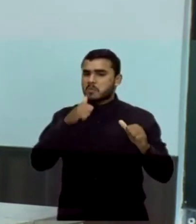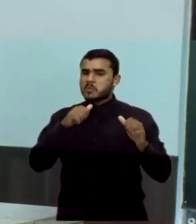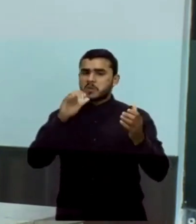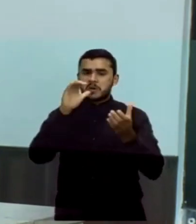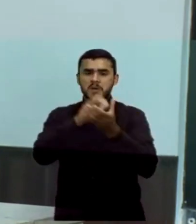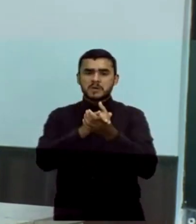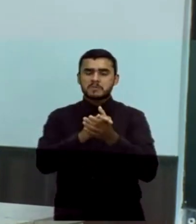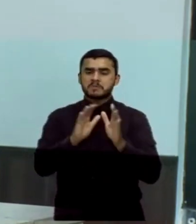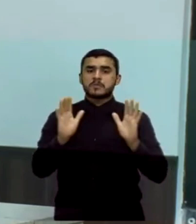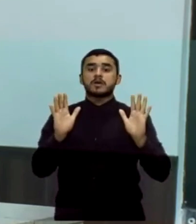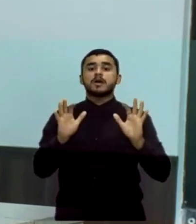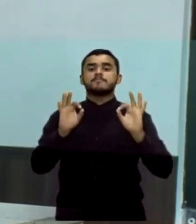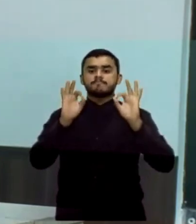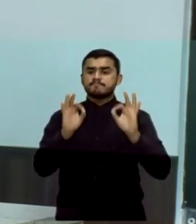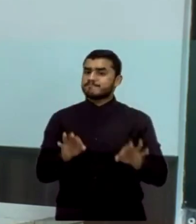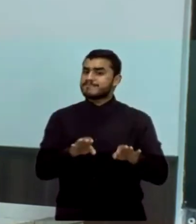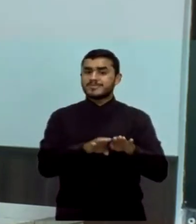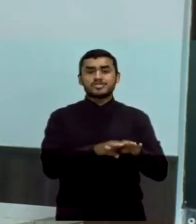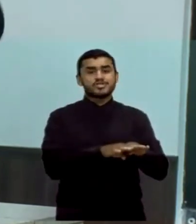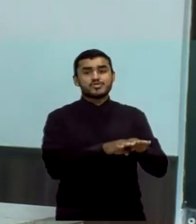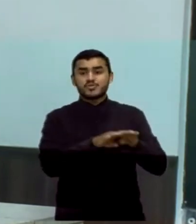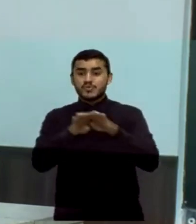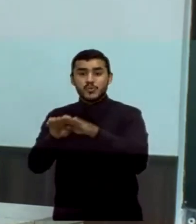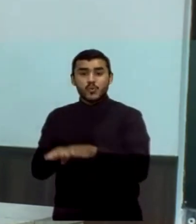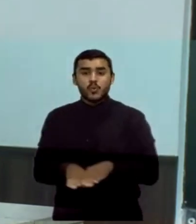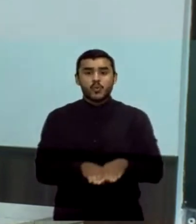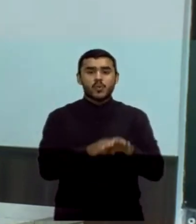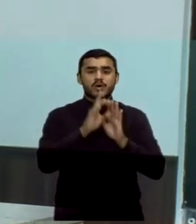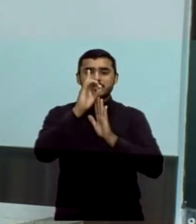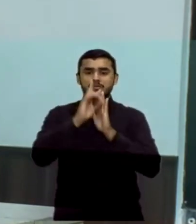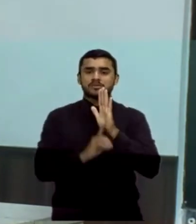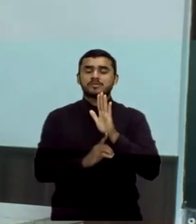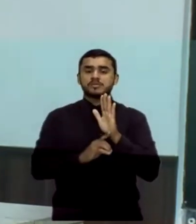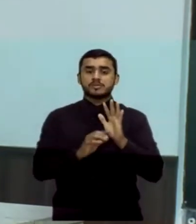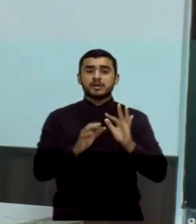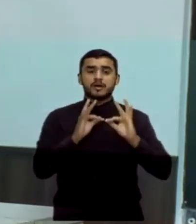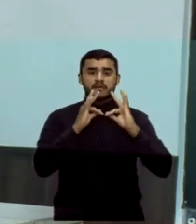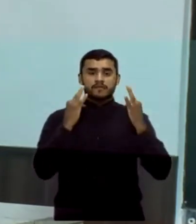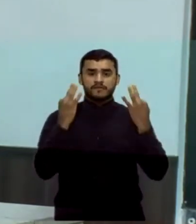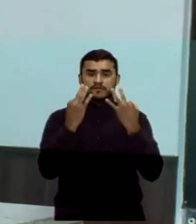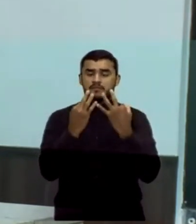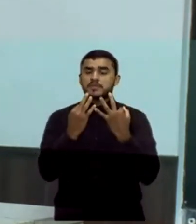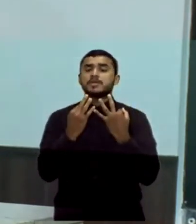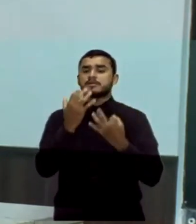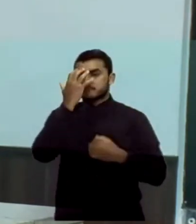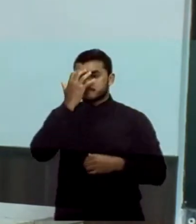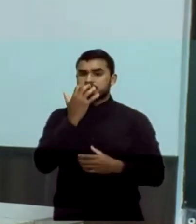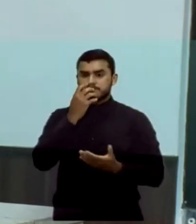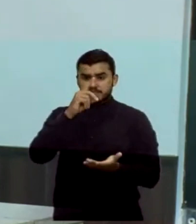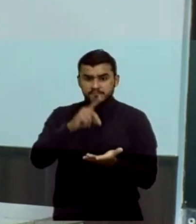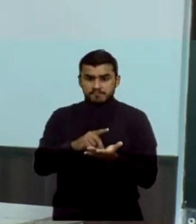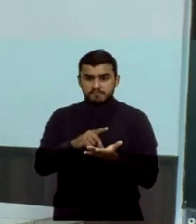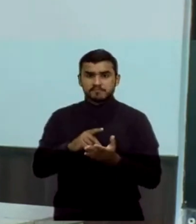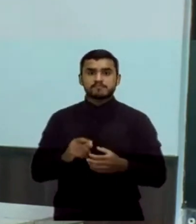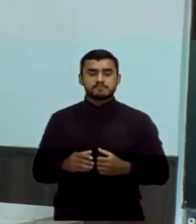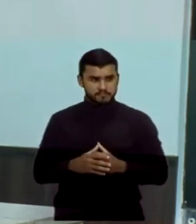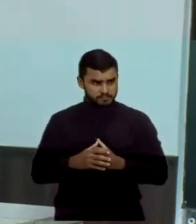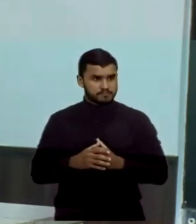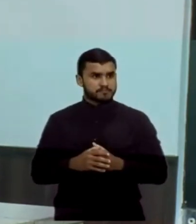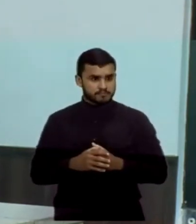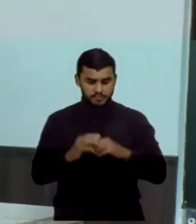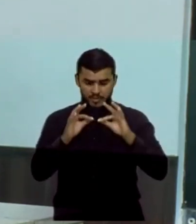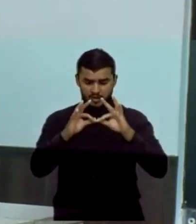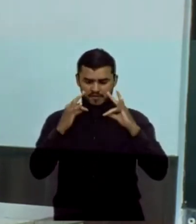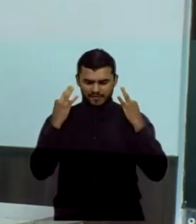união homoafetiva como um núcleo familiar. E é nesse termo que eu